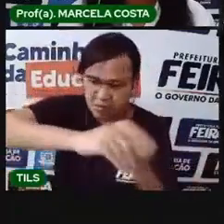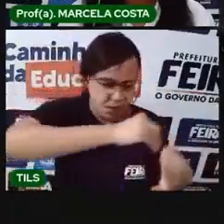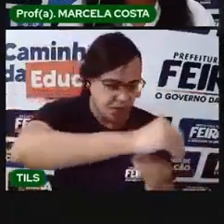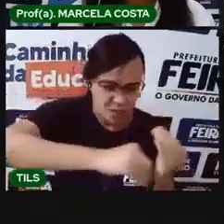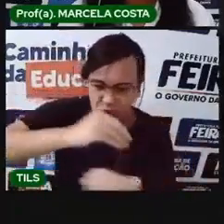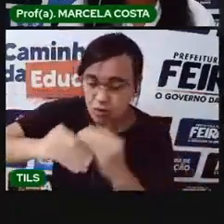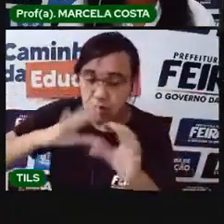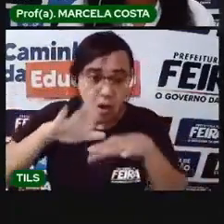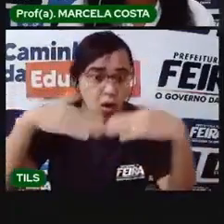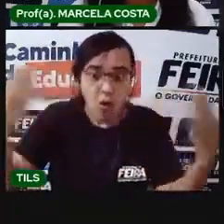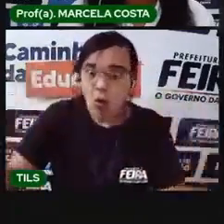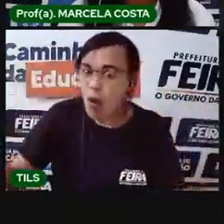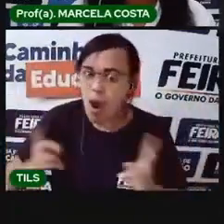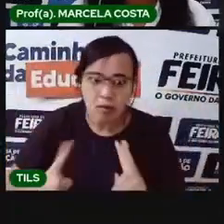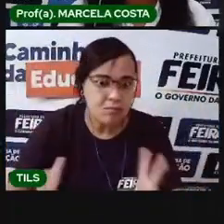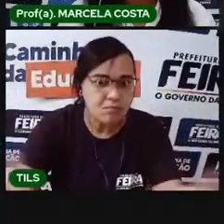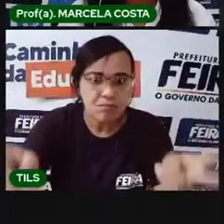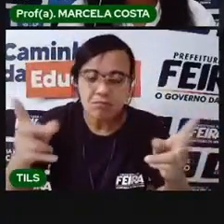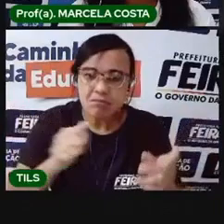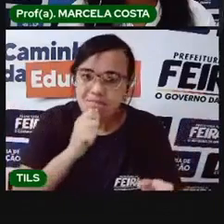Quais continuarão sem estar?